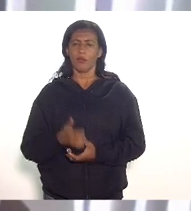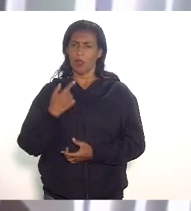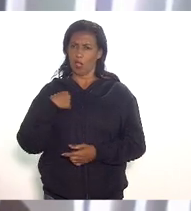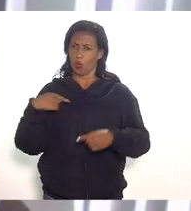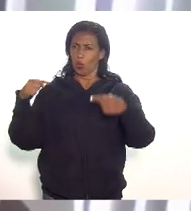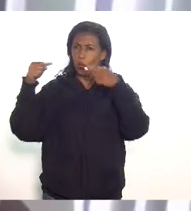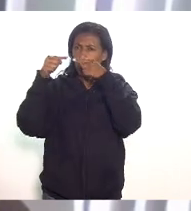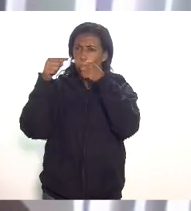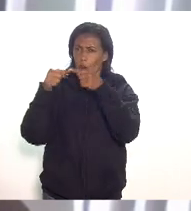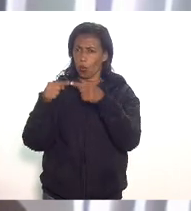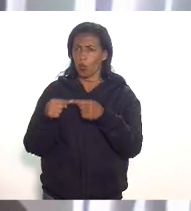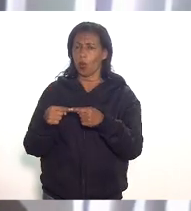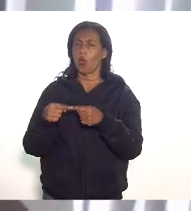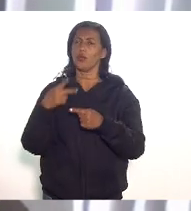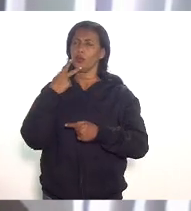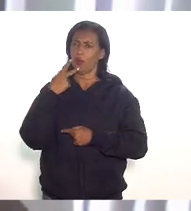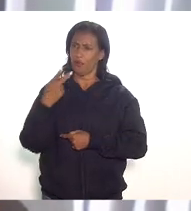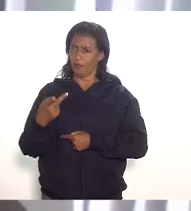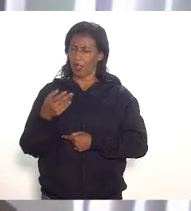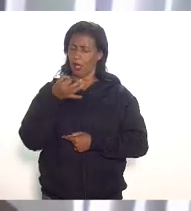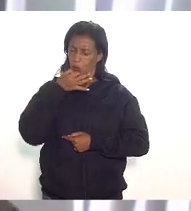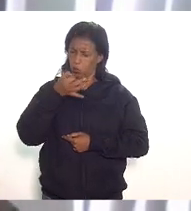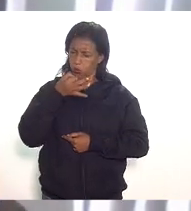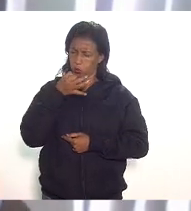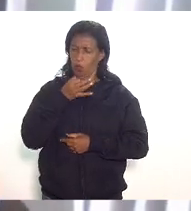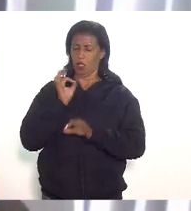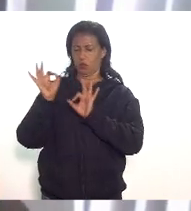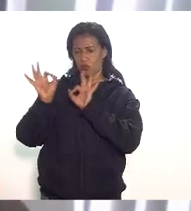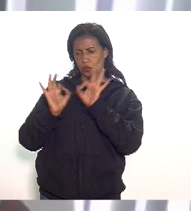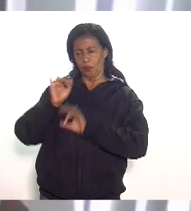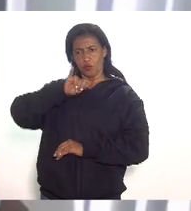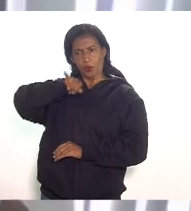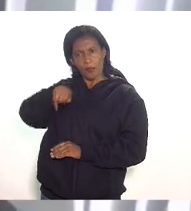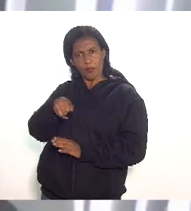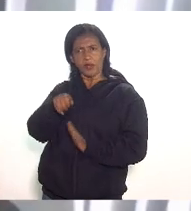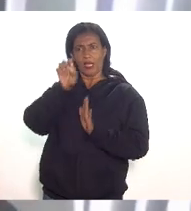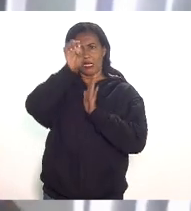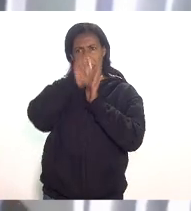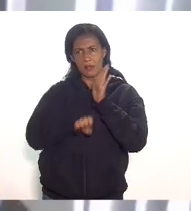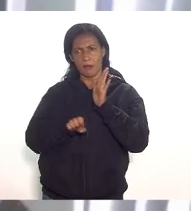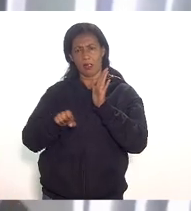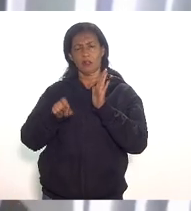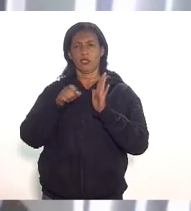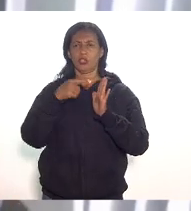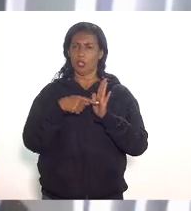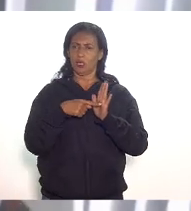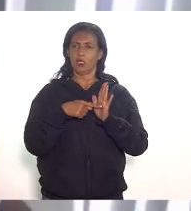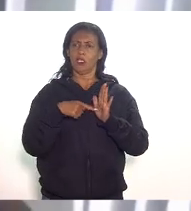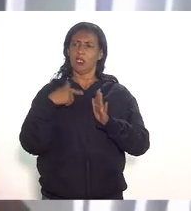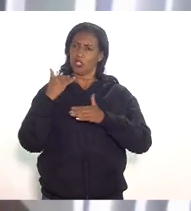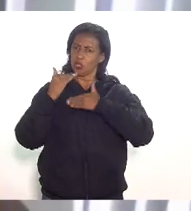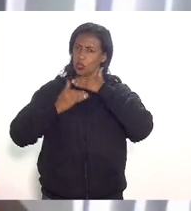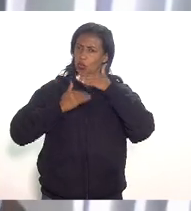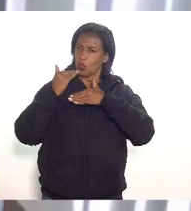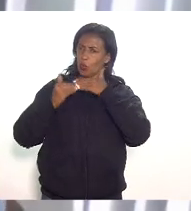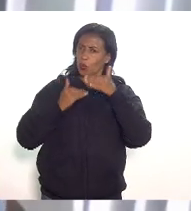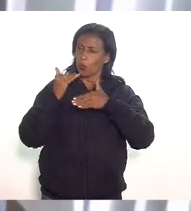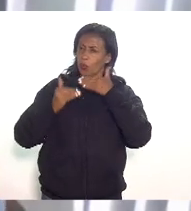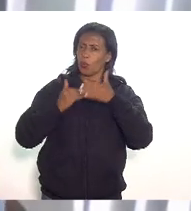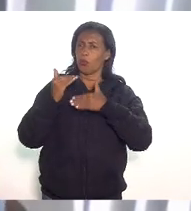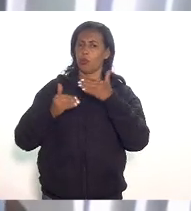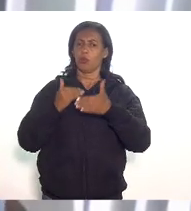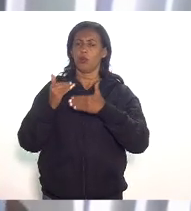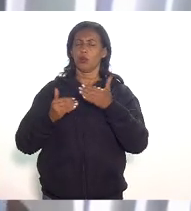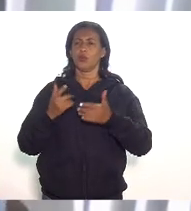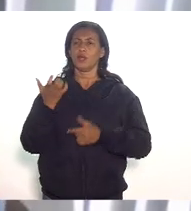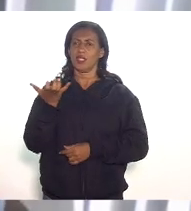concordo com o encaminhamento de vossa excelência em relação a forma de aproveitar essas emendas espero que a gente produza consenso em torno disso eu não quero deixar